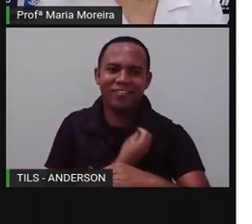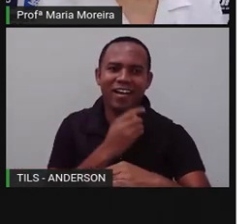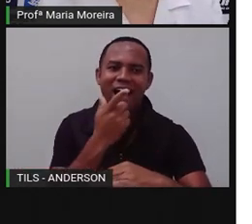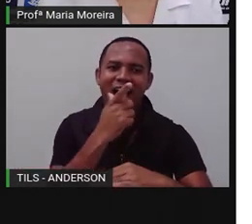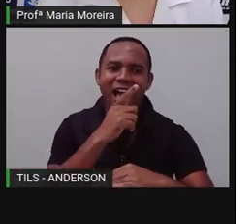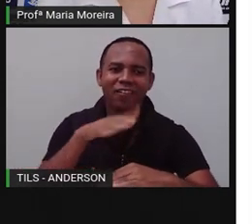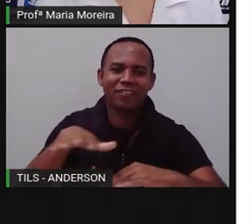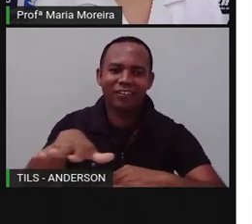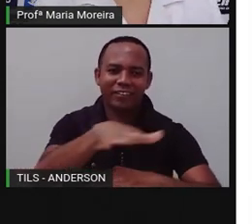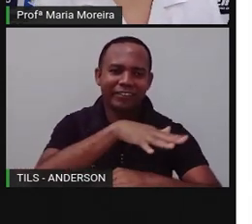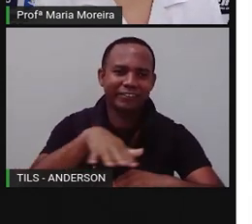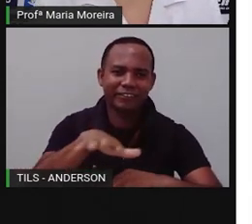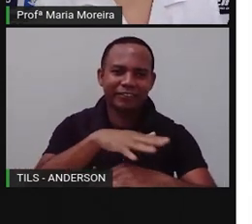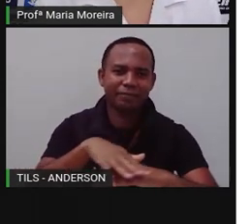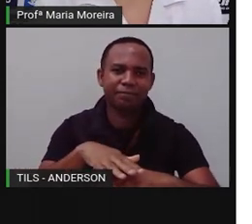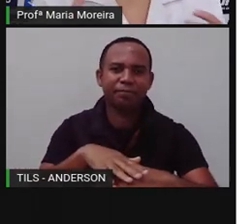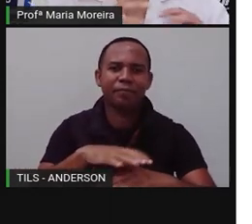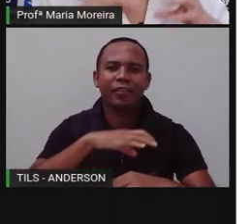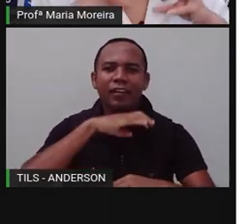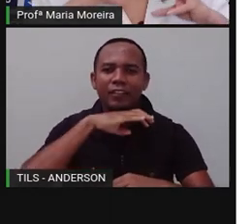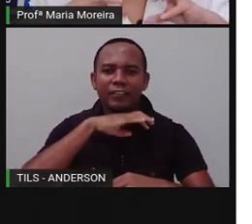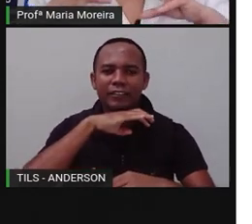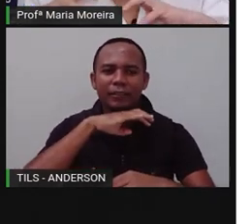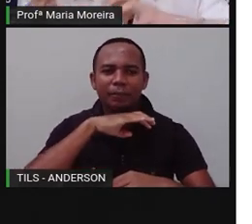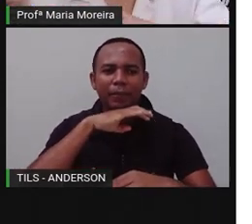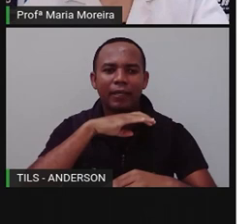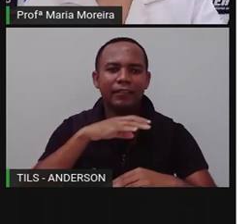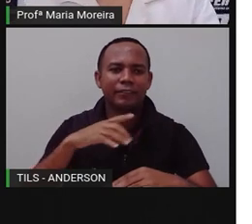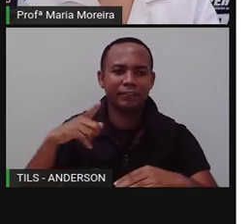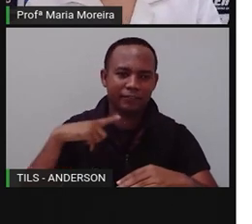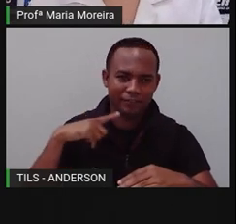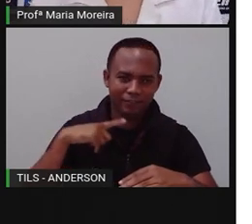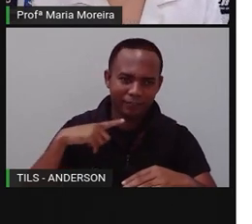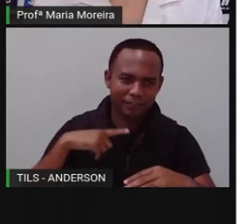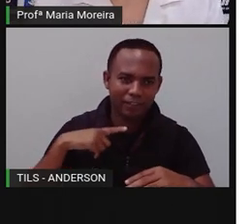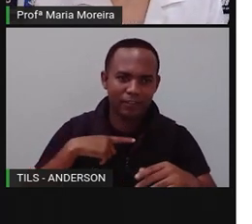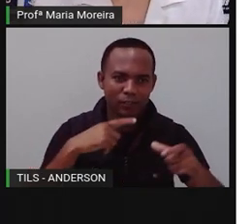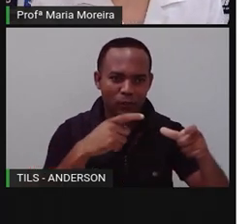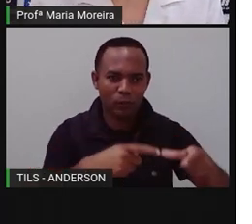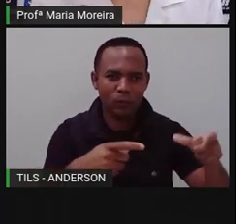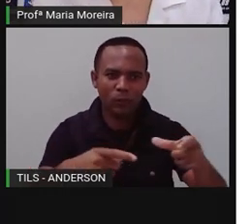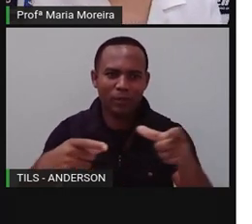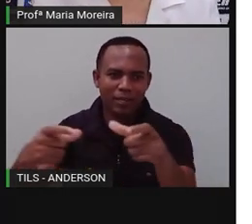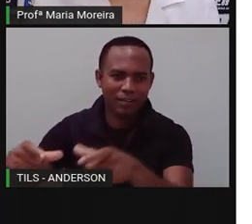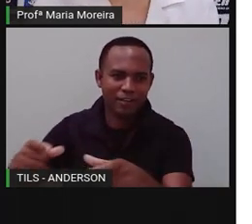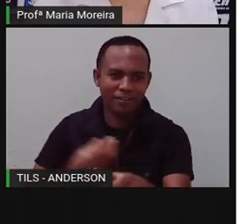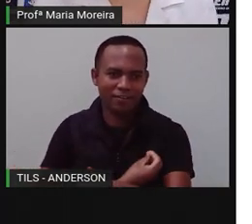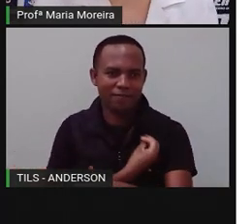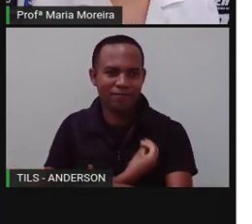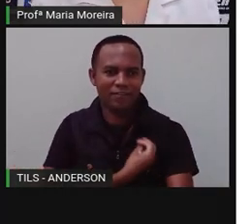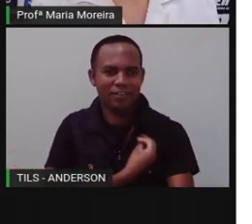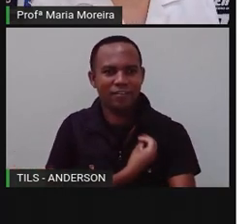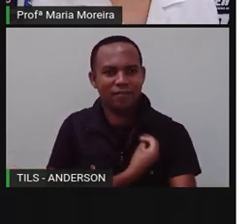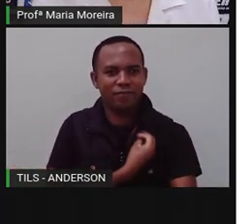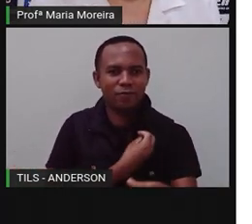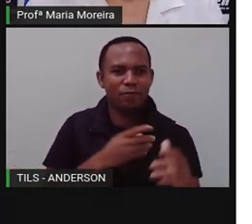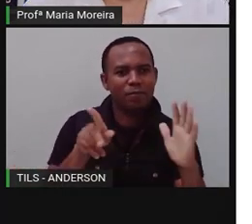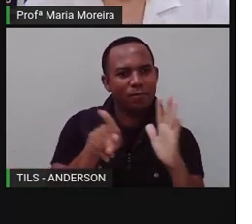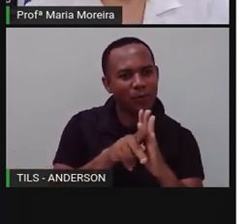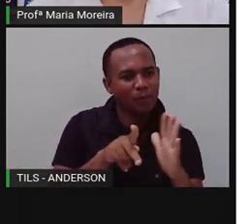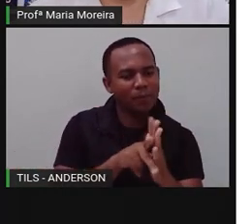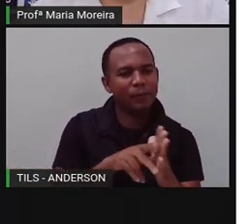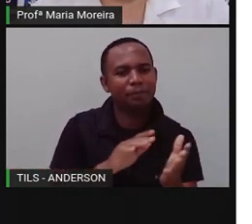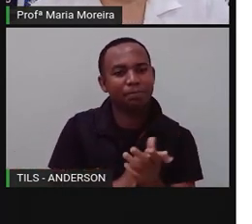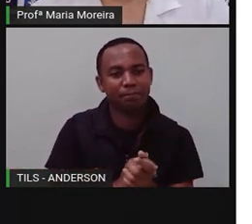aquático. Então, os animais, eles têm locais para viverem. E esses locais são os seus habitats,